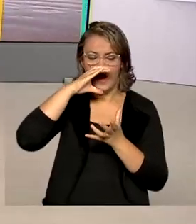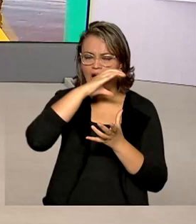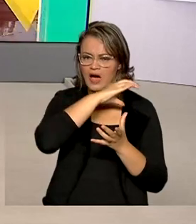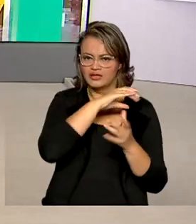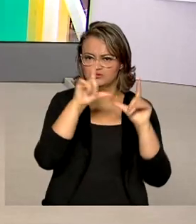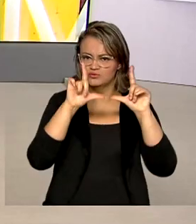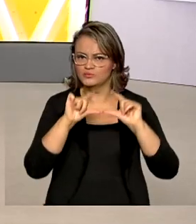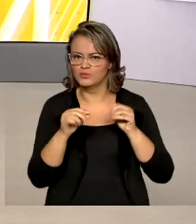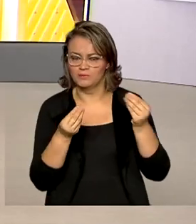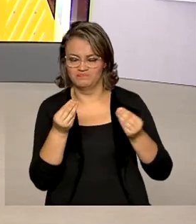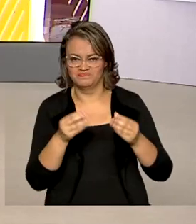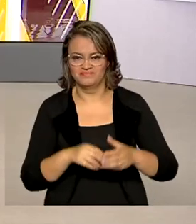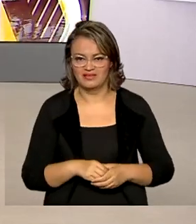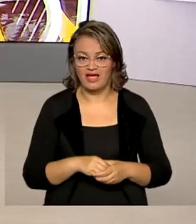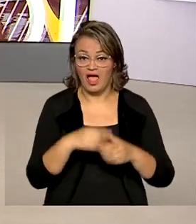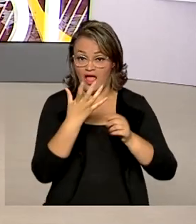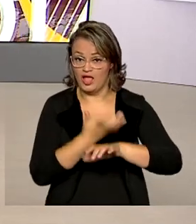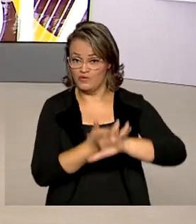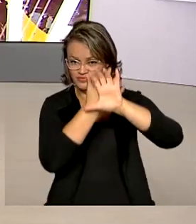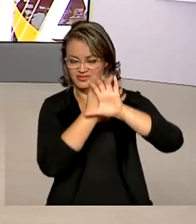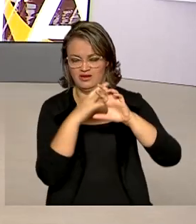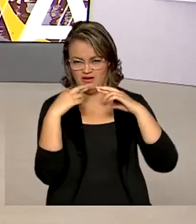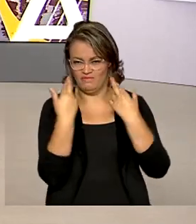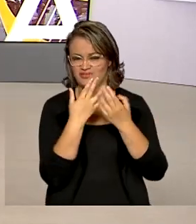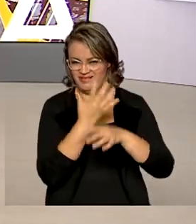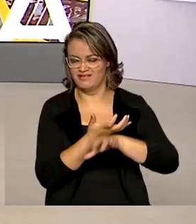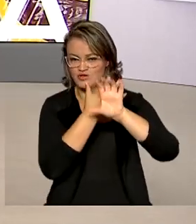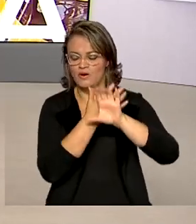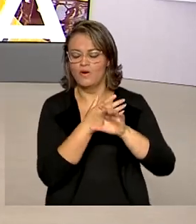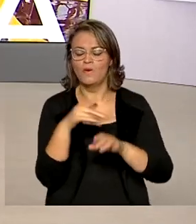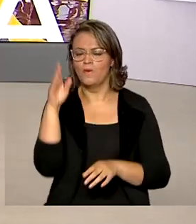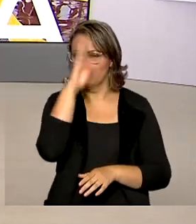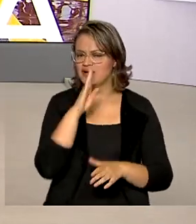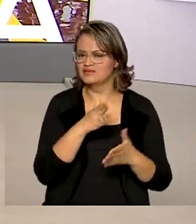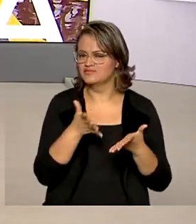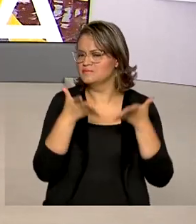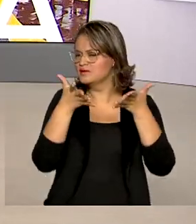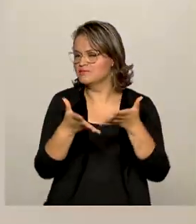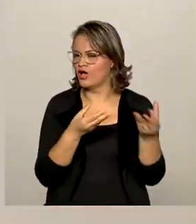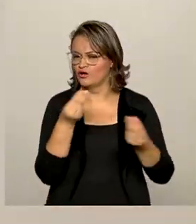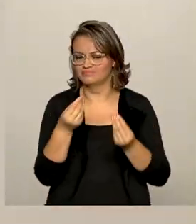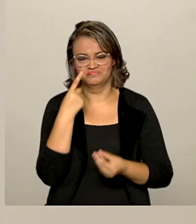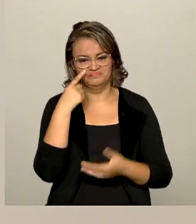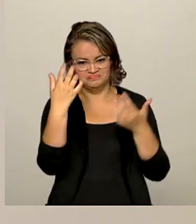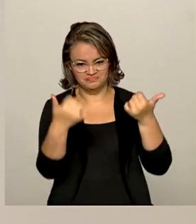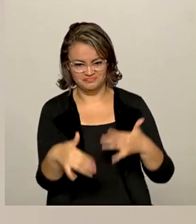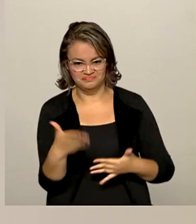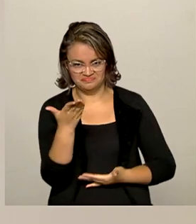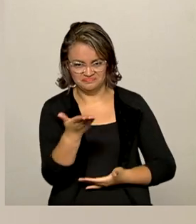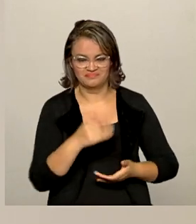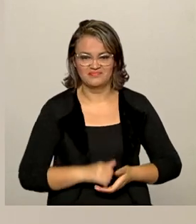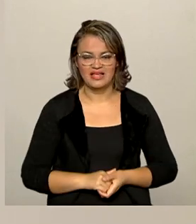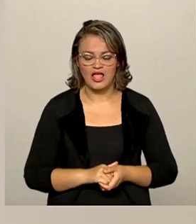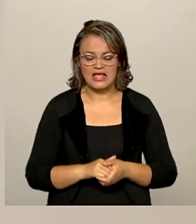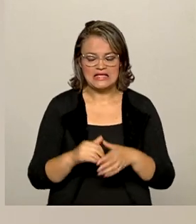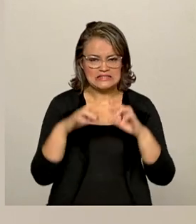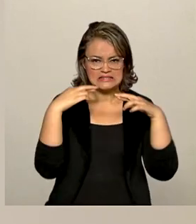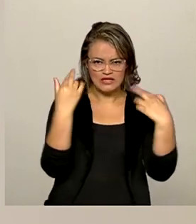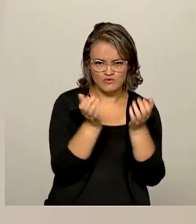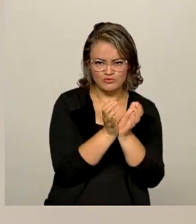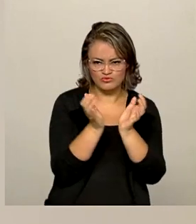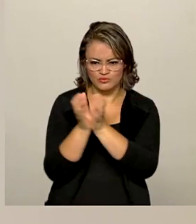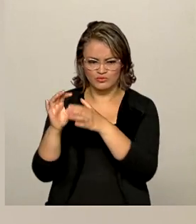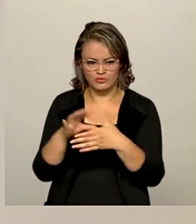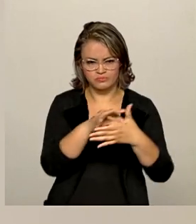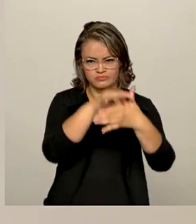A reunião é virtual. Ricardo Caldas comenda a participação do Brasil no encontro. A Cúpula de Líderes é uma iniciativa do